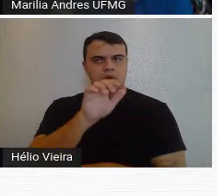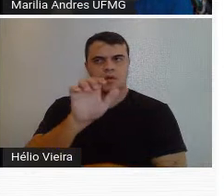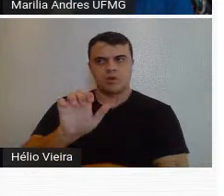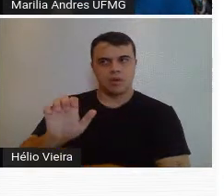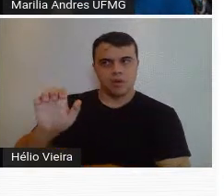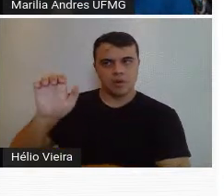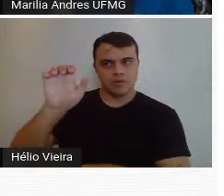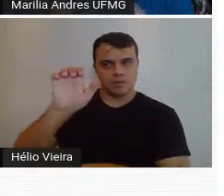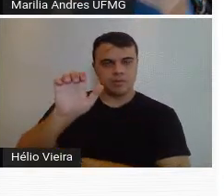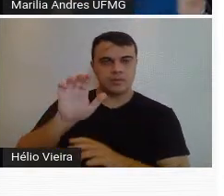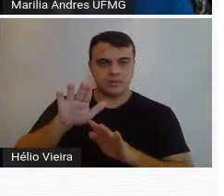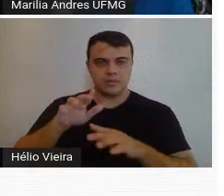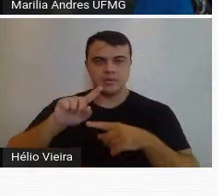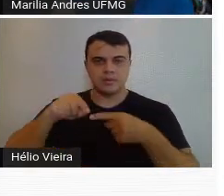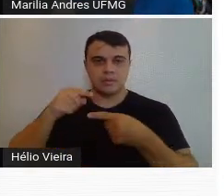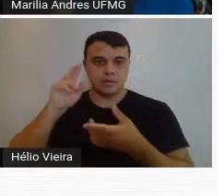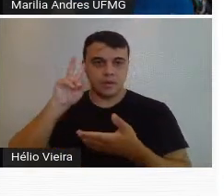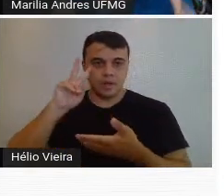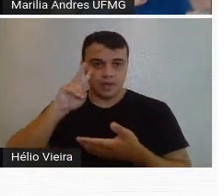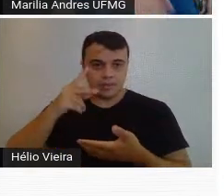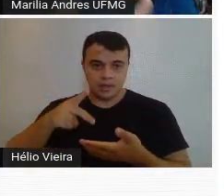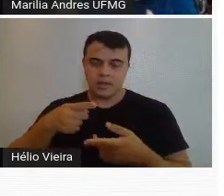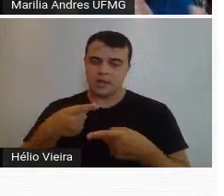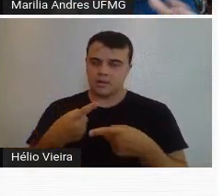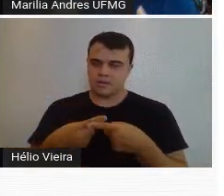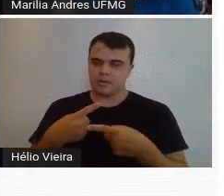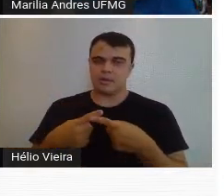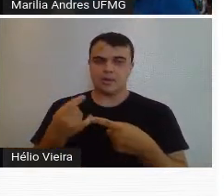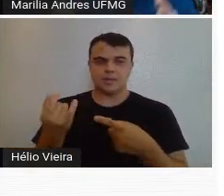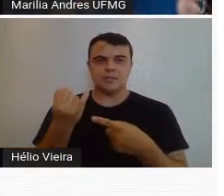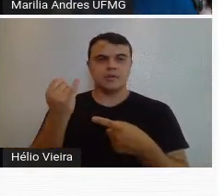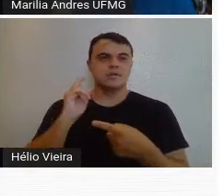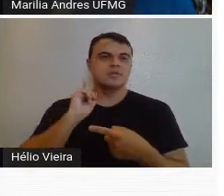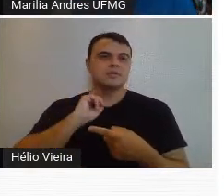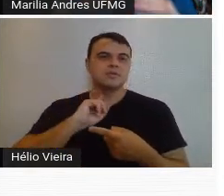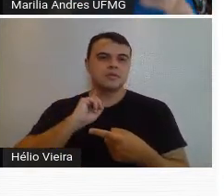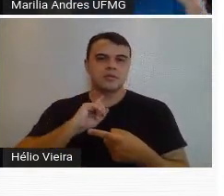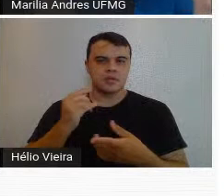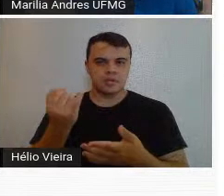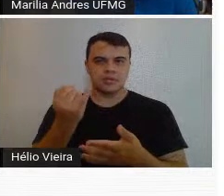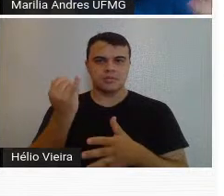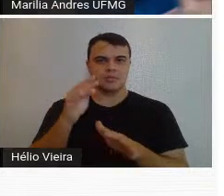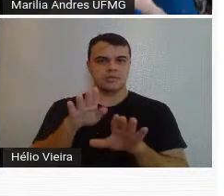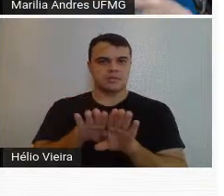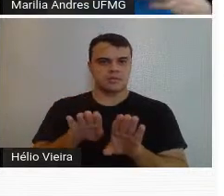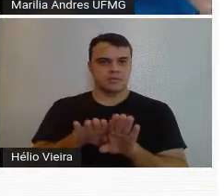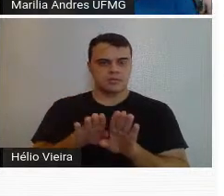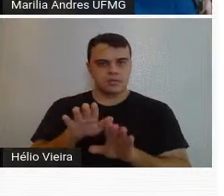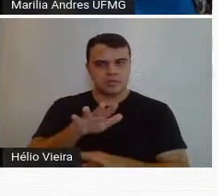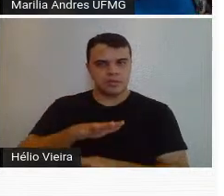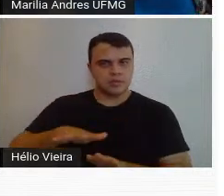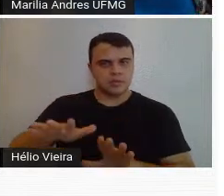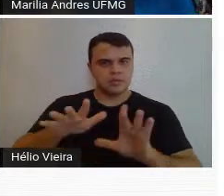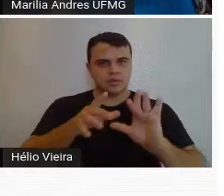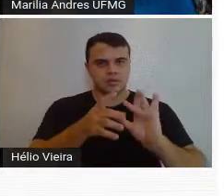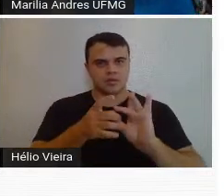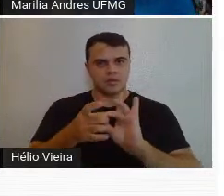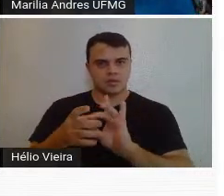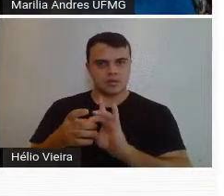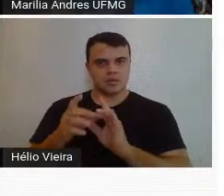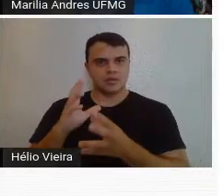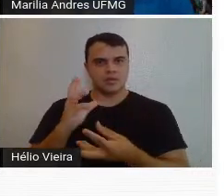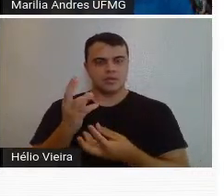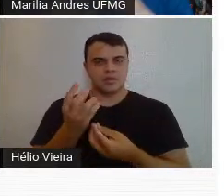e tal, mas é bom a gente lembrar dela também, porque ela foi uma artista mineira muito importante dentro desse contexto da